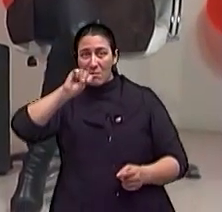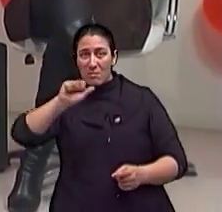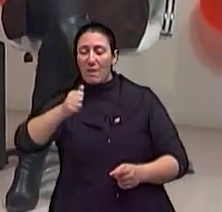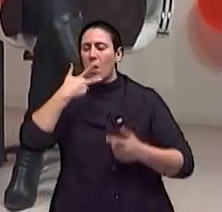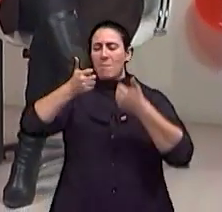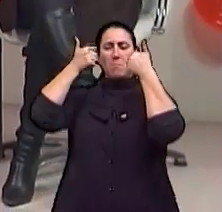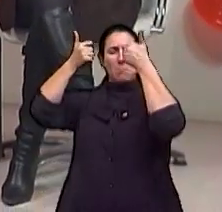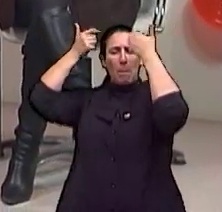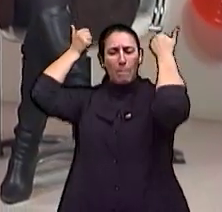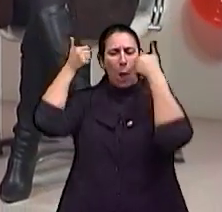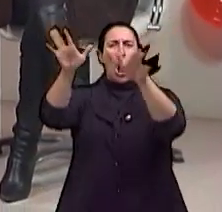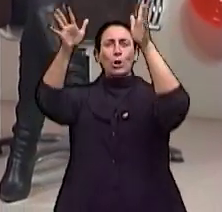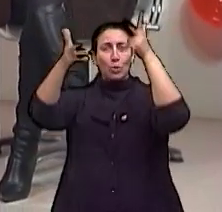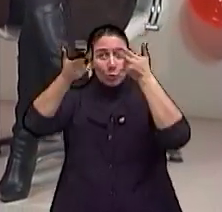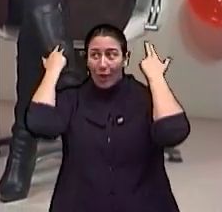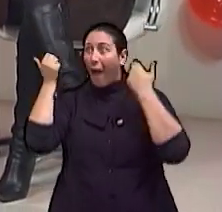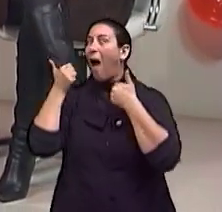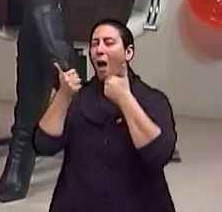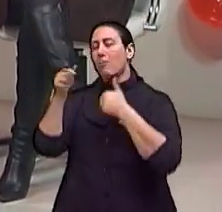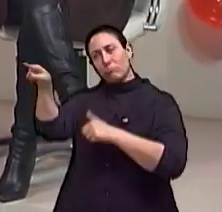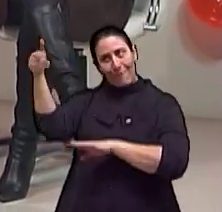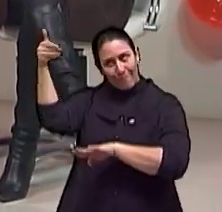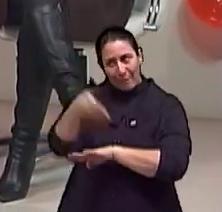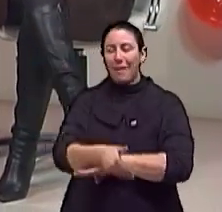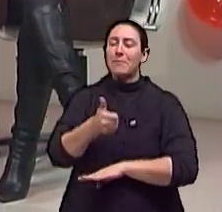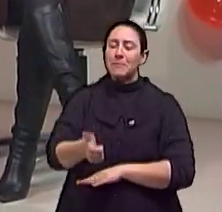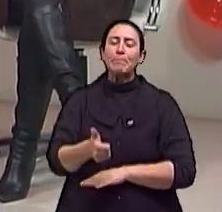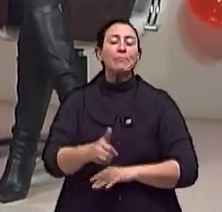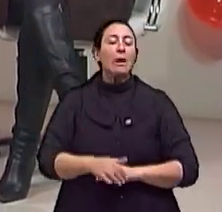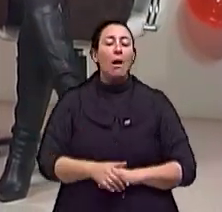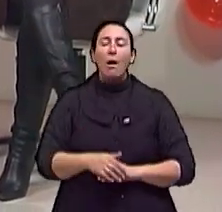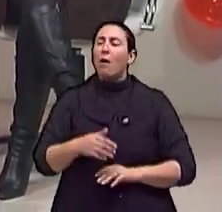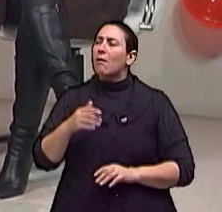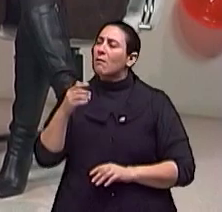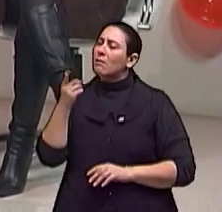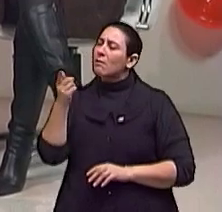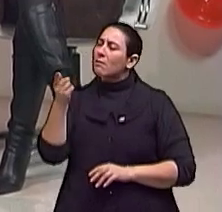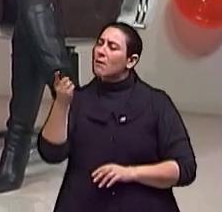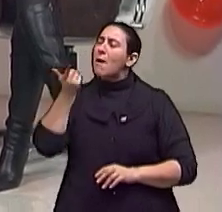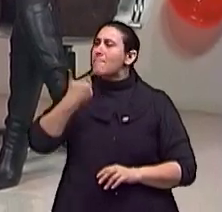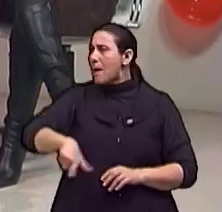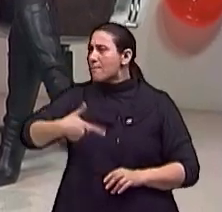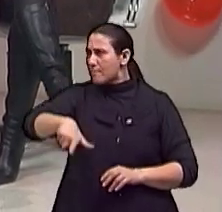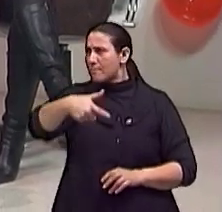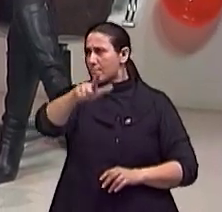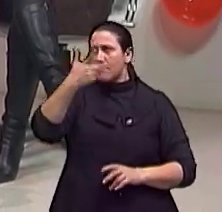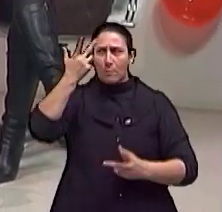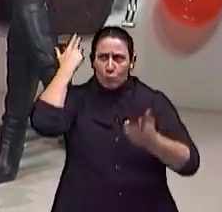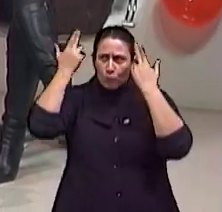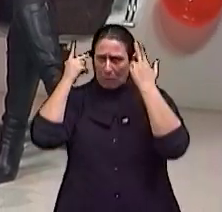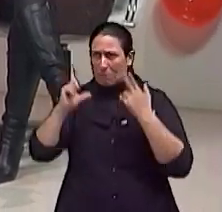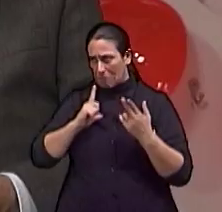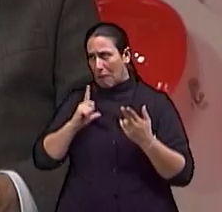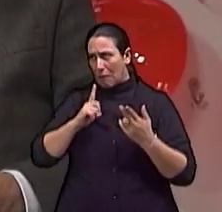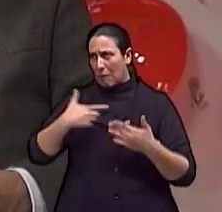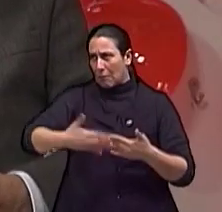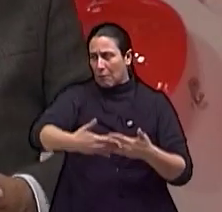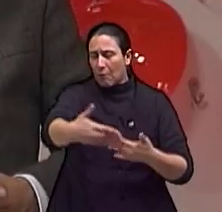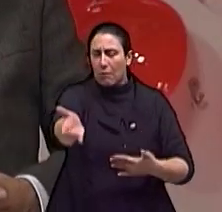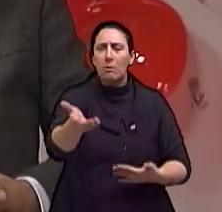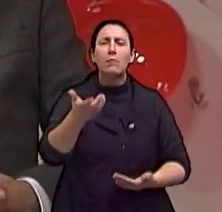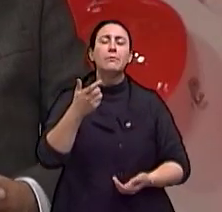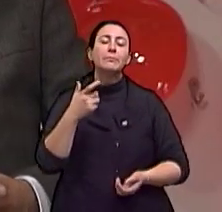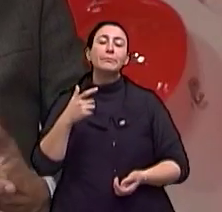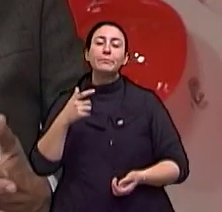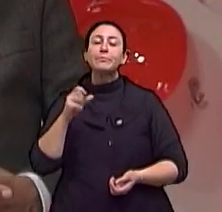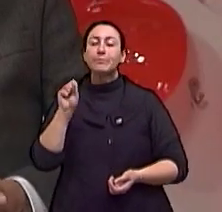possa realizar essas cirurgias aqui no país. Doutor, mas as próximas cirurgias já estão agendadas? Na verdade, assim,